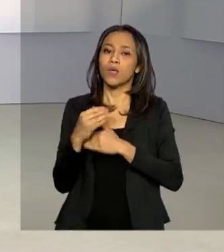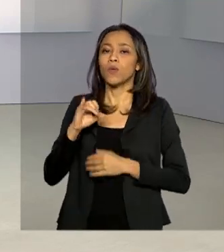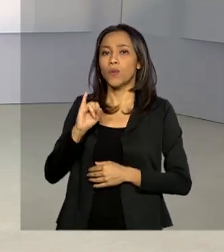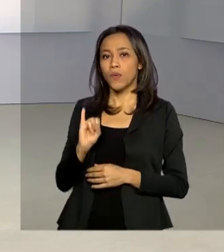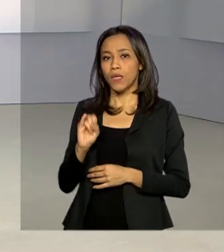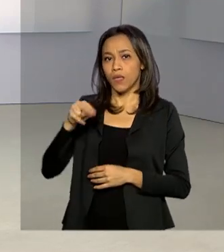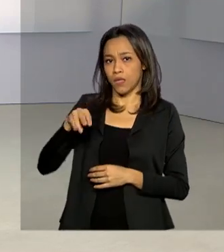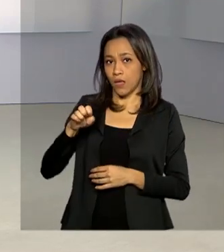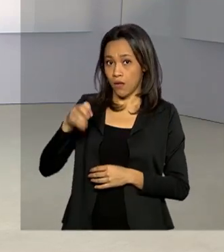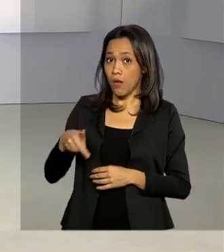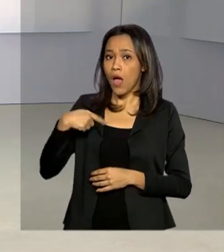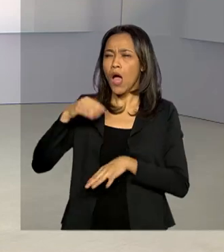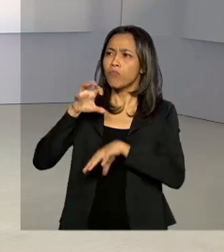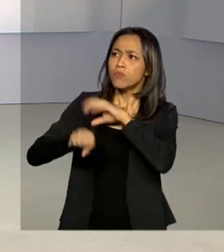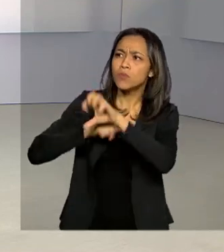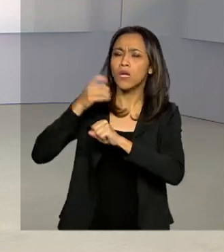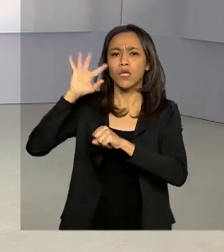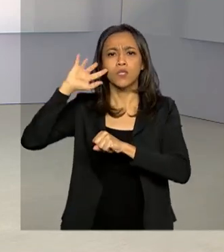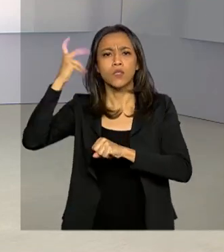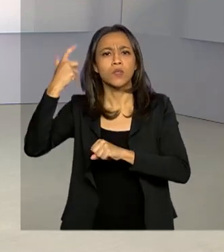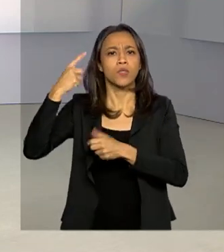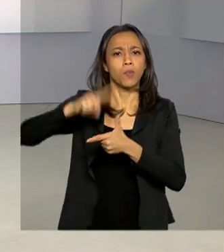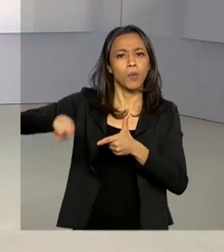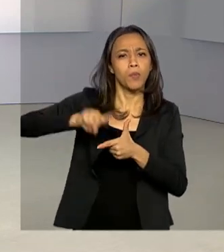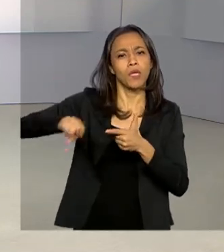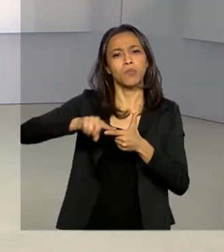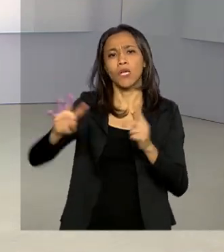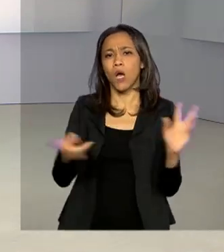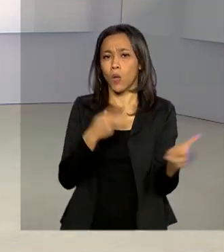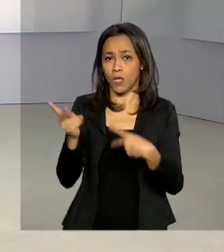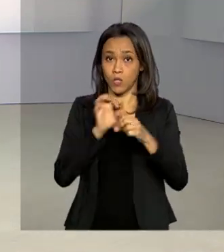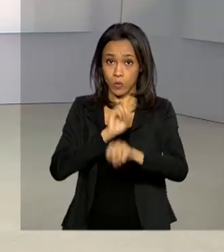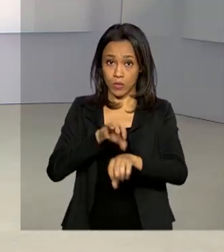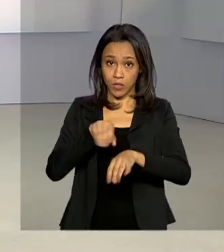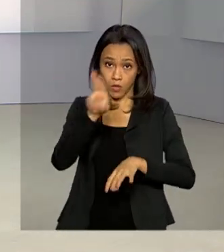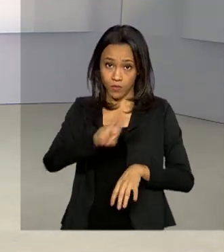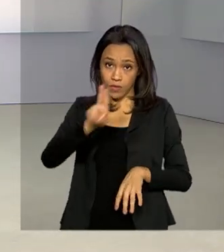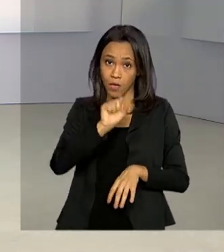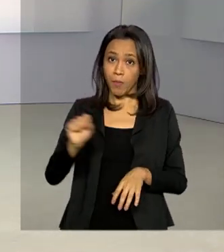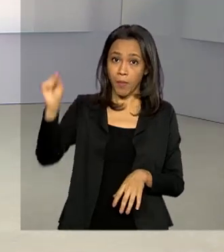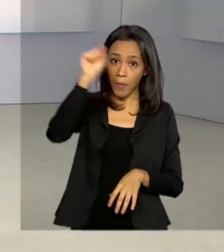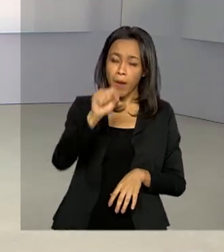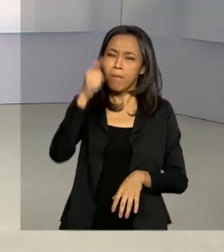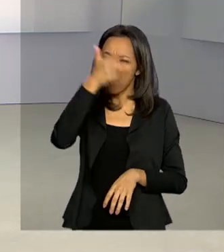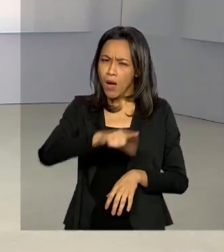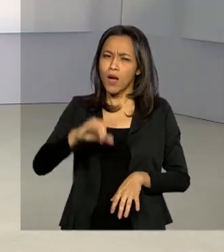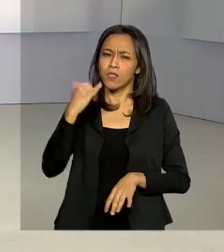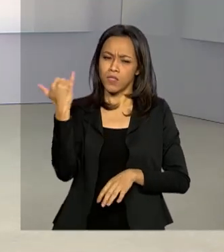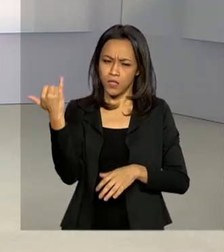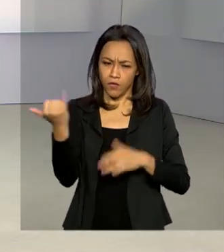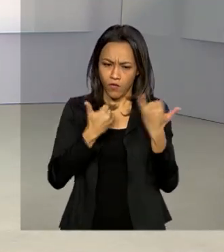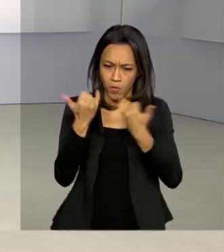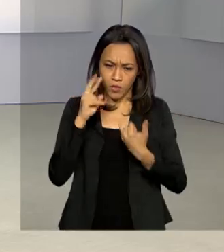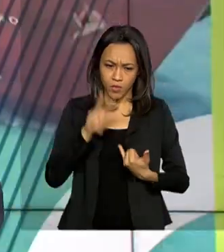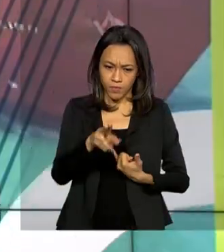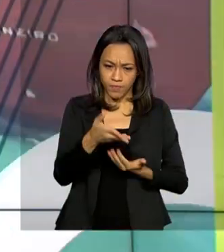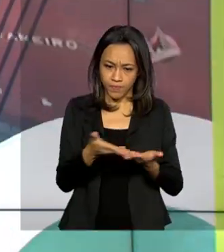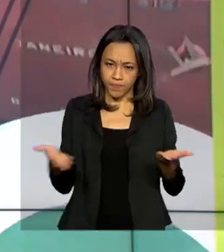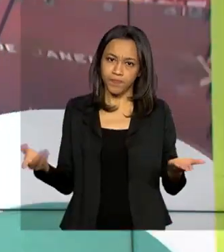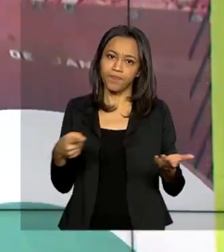a buscarem soluções para os problemas no ensino universitário. Mais informações no site que aparece aí na sua tela.